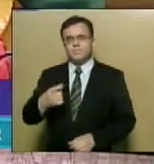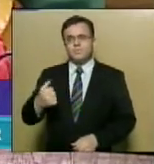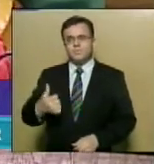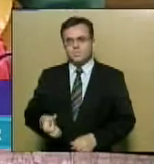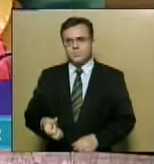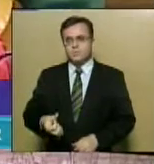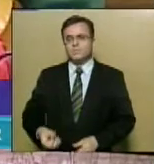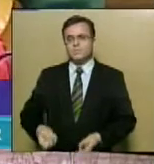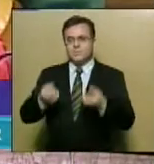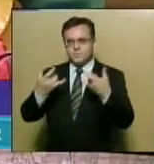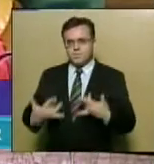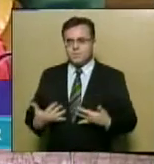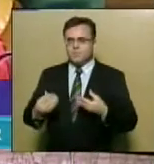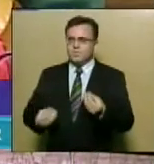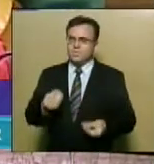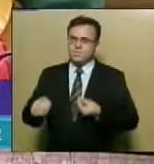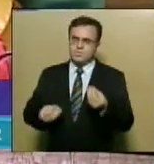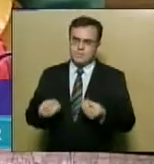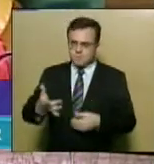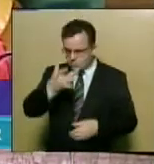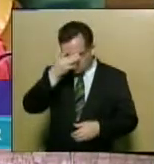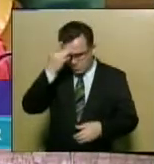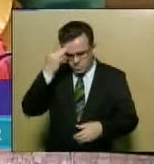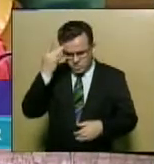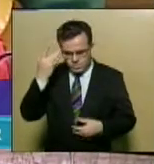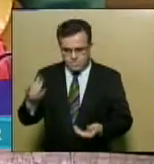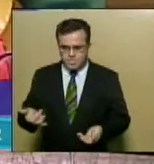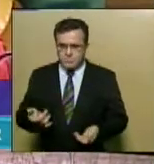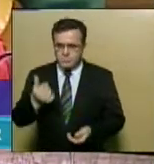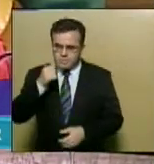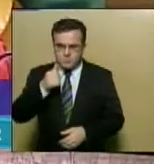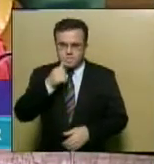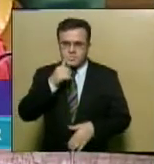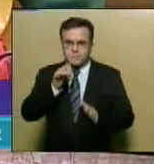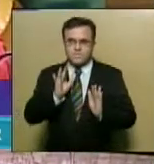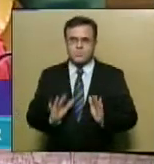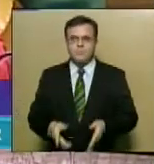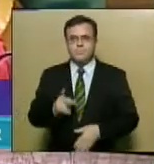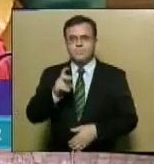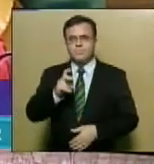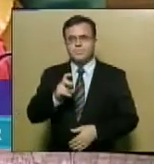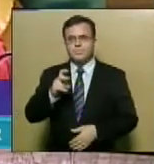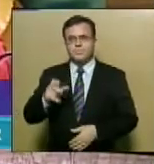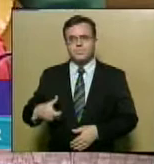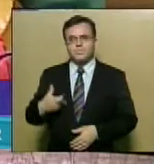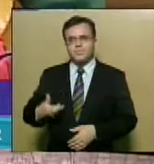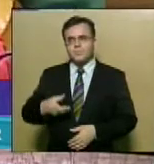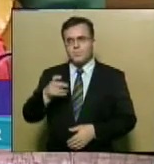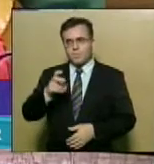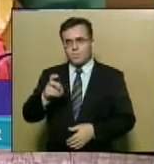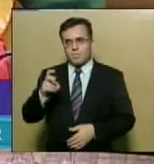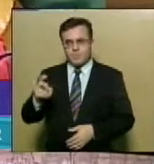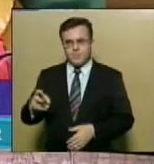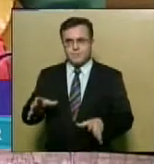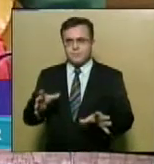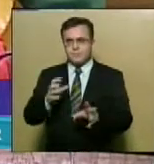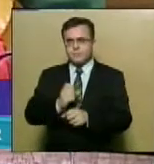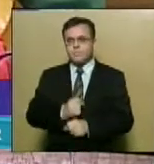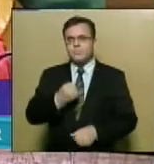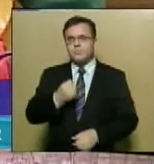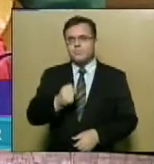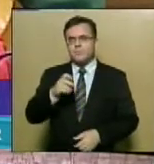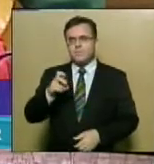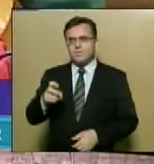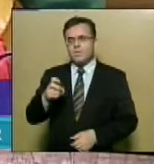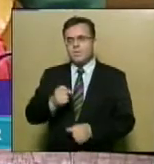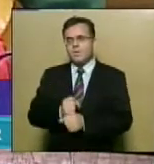dizendo que, hoje, o trabalhador feminino se aposenta com 30 anos de contribuição, 55 de idade, formando um total de 85